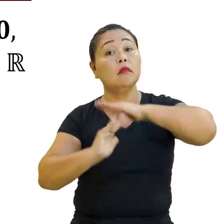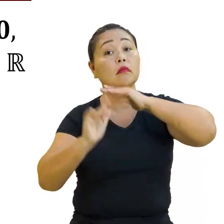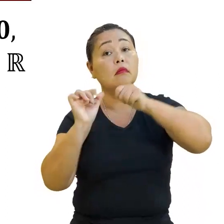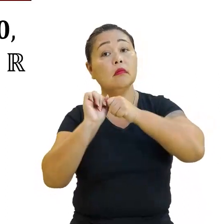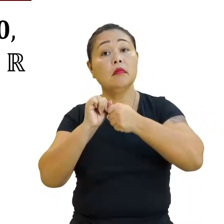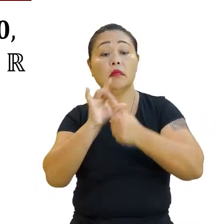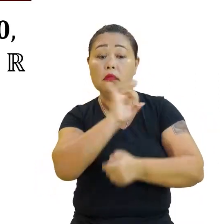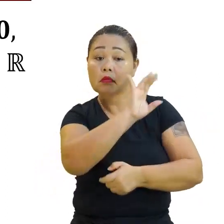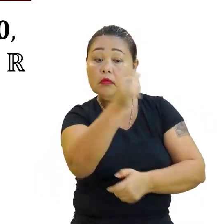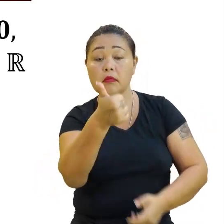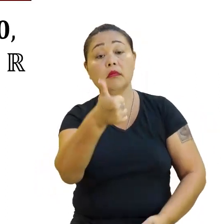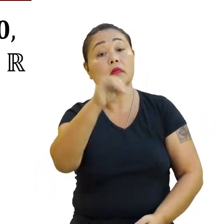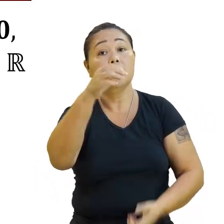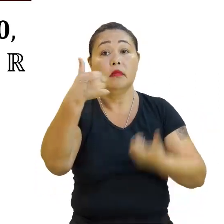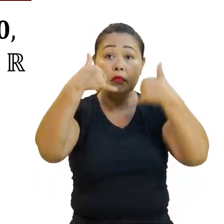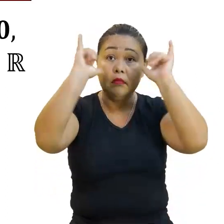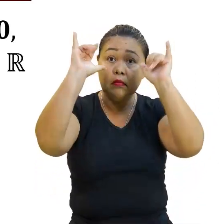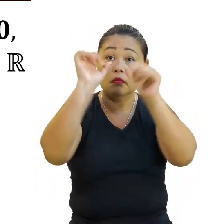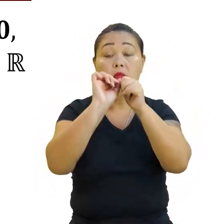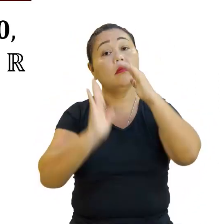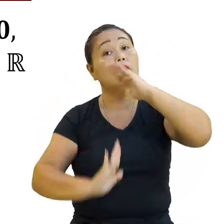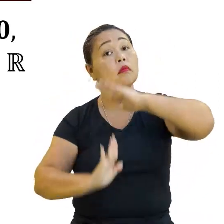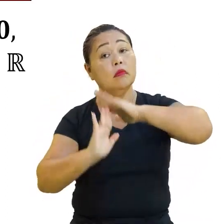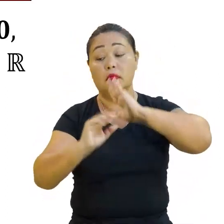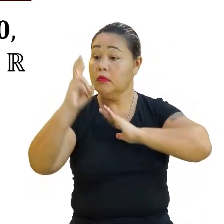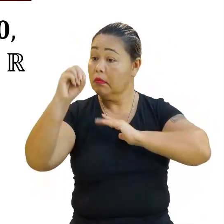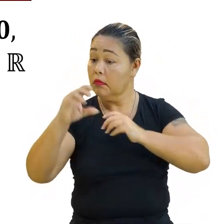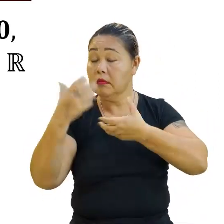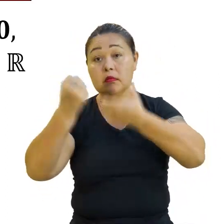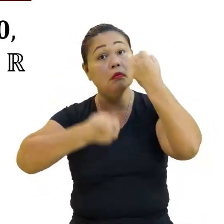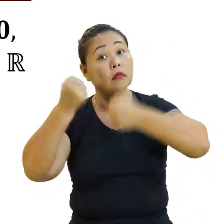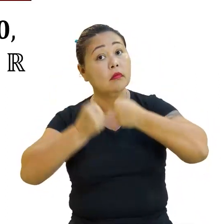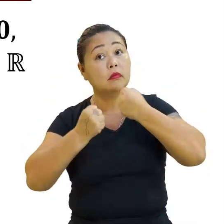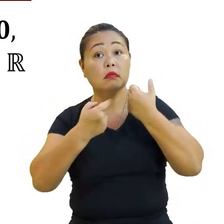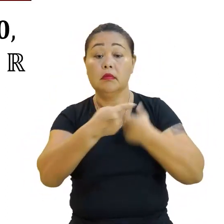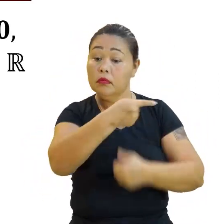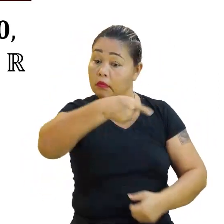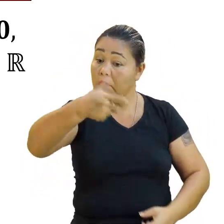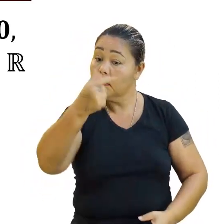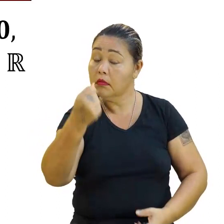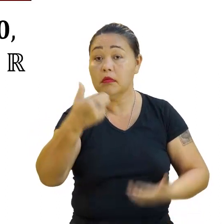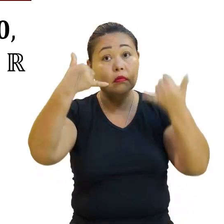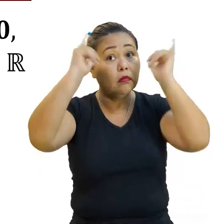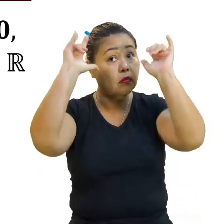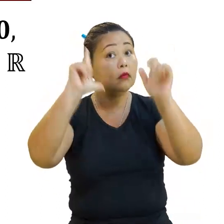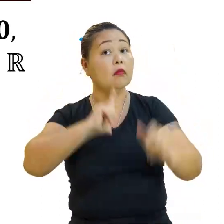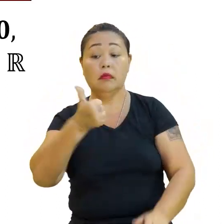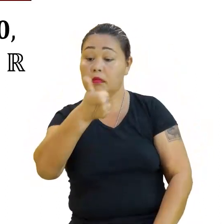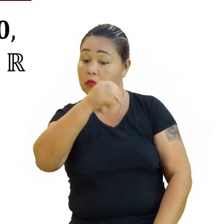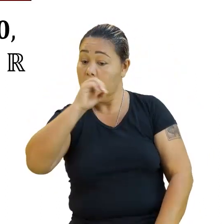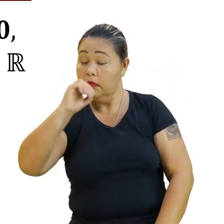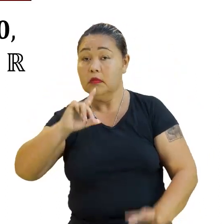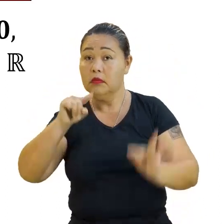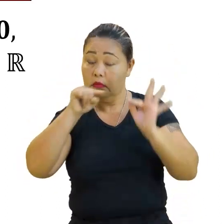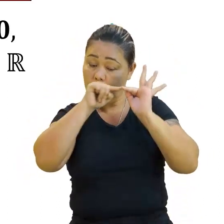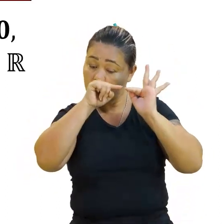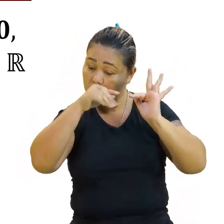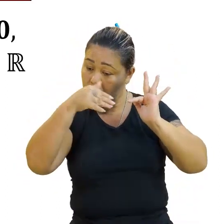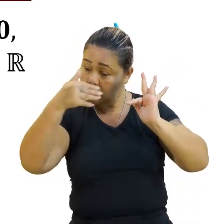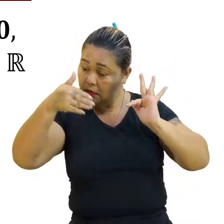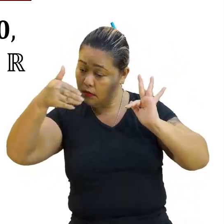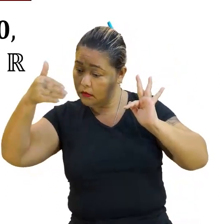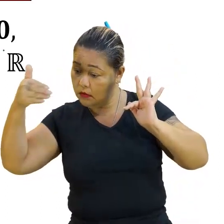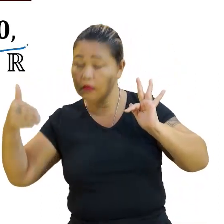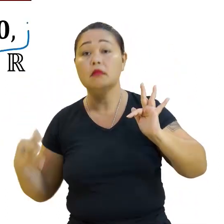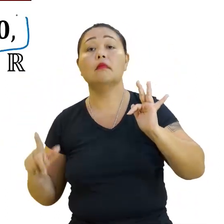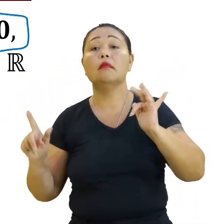vacas, vai tirar 50. Se tiver 20 vacas, vai tirar 100. Sempre vai obedecendo essa linha. Ah, legal.